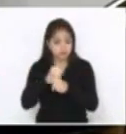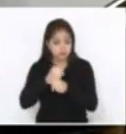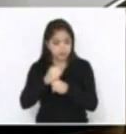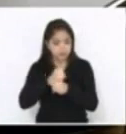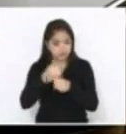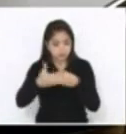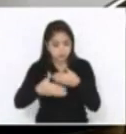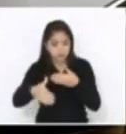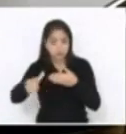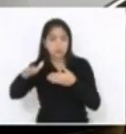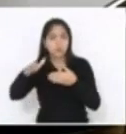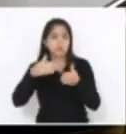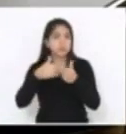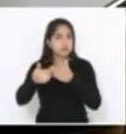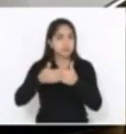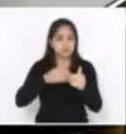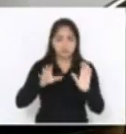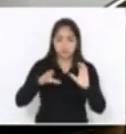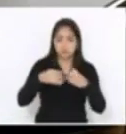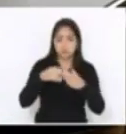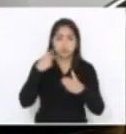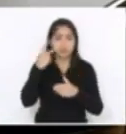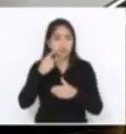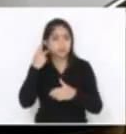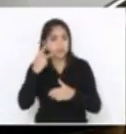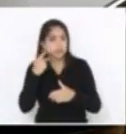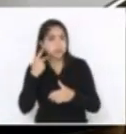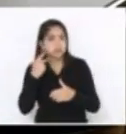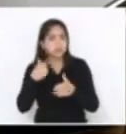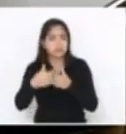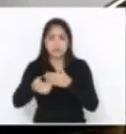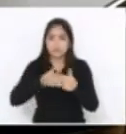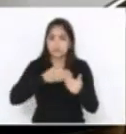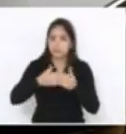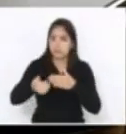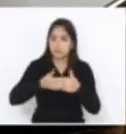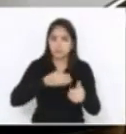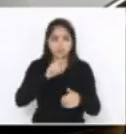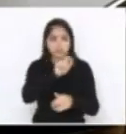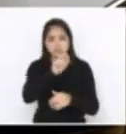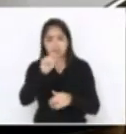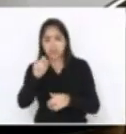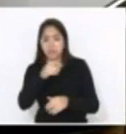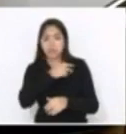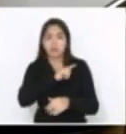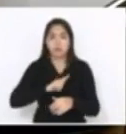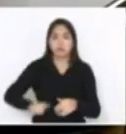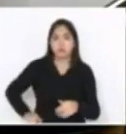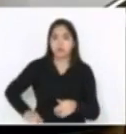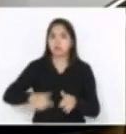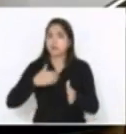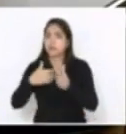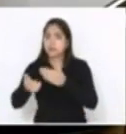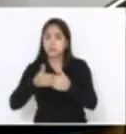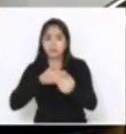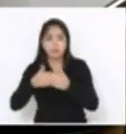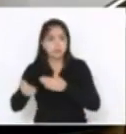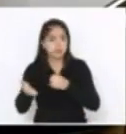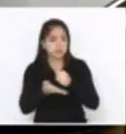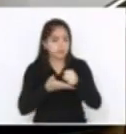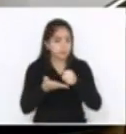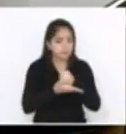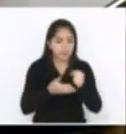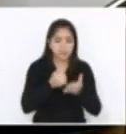independentemente de sigla partidária, independentemente de quem seja o governador, independentemente de base de